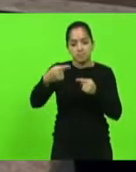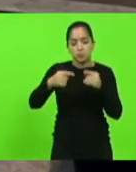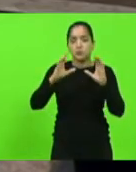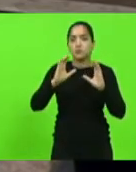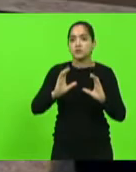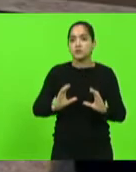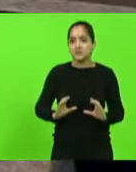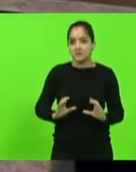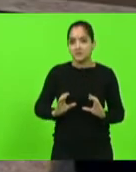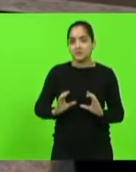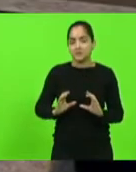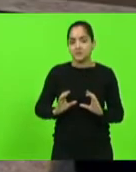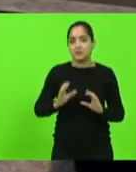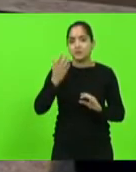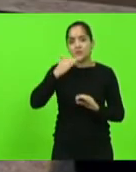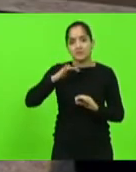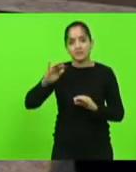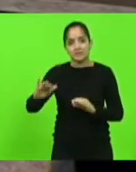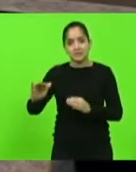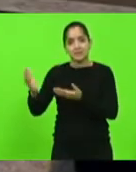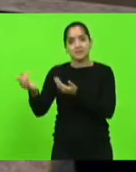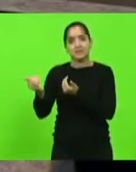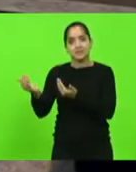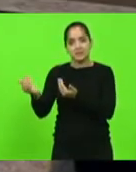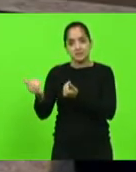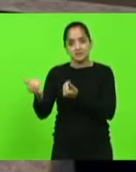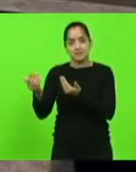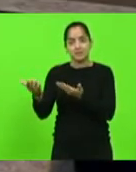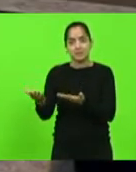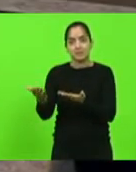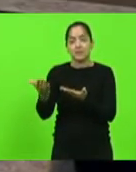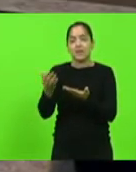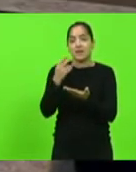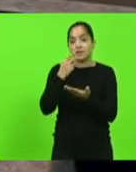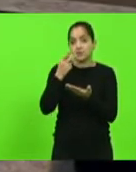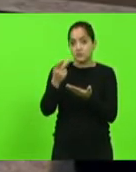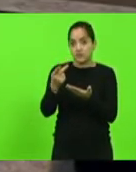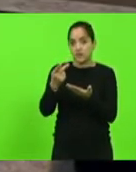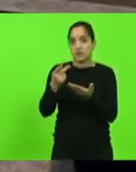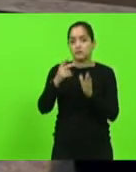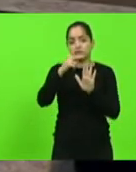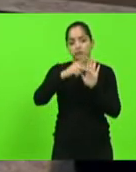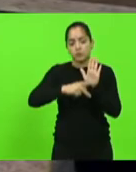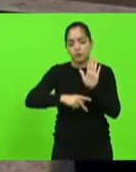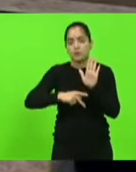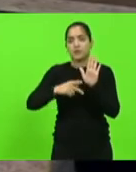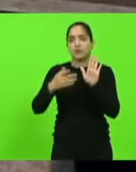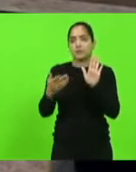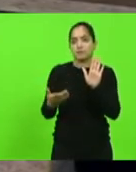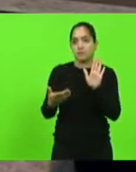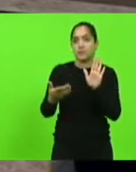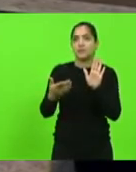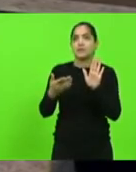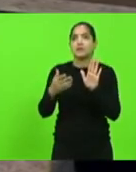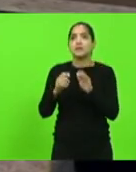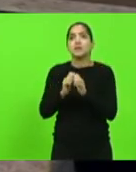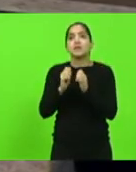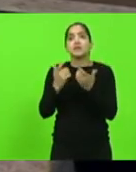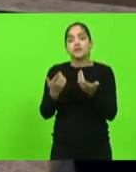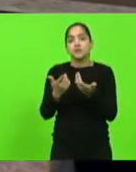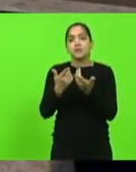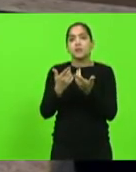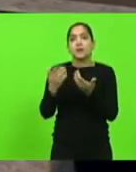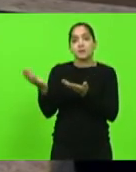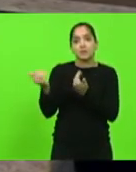das crianças e dos adolescentes, aí falando nos nossos programas, do vereador Mirim, do Parlamento Jovem, que são